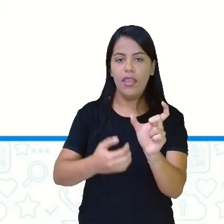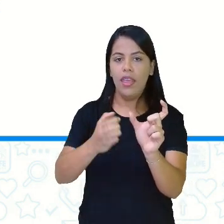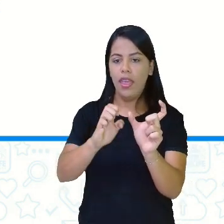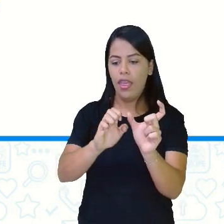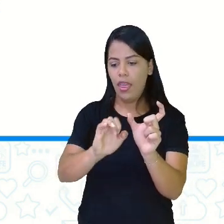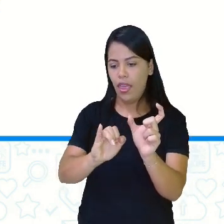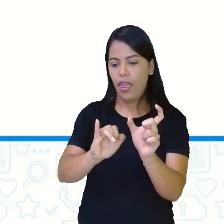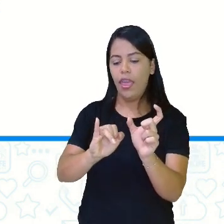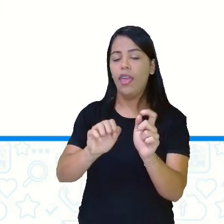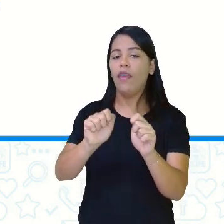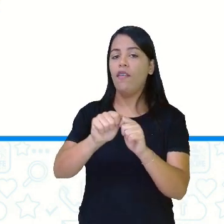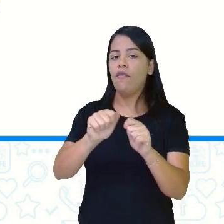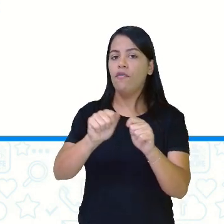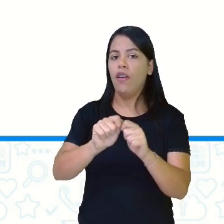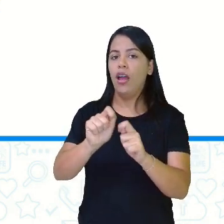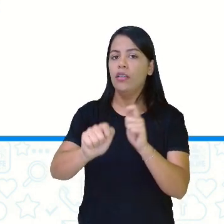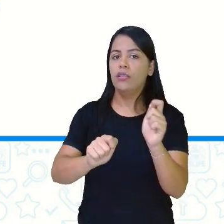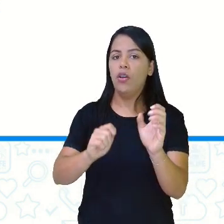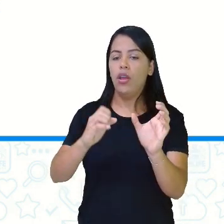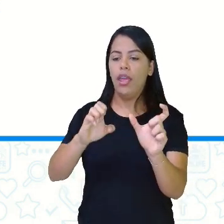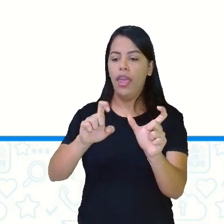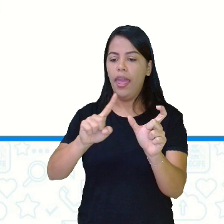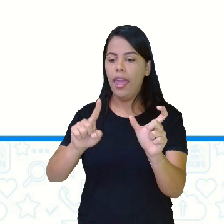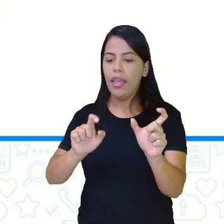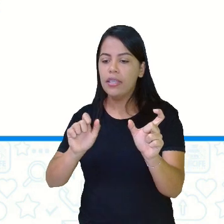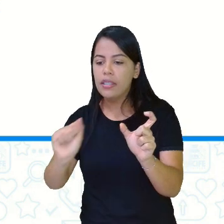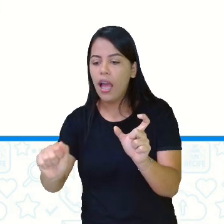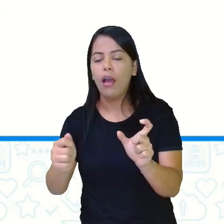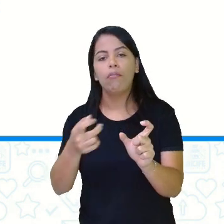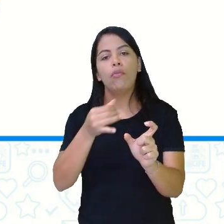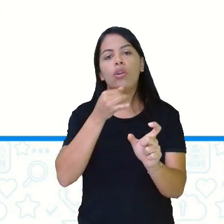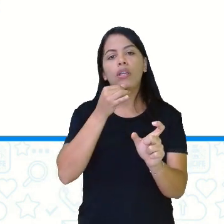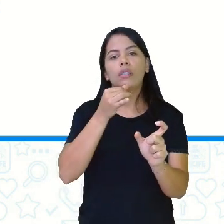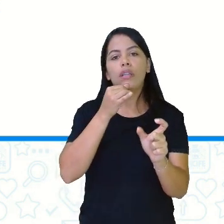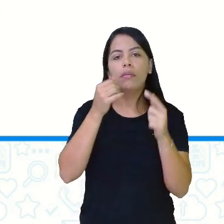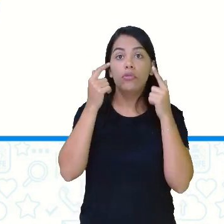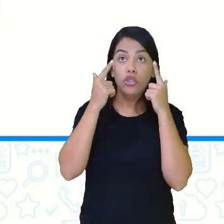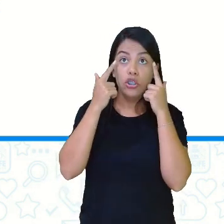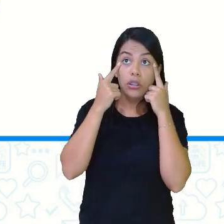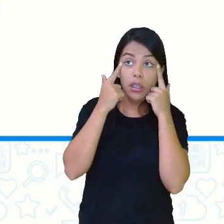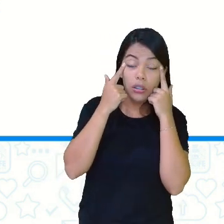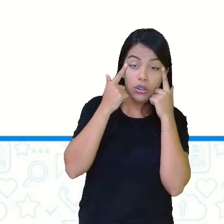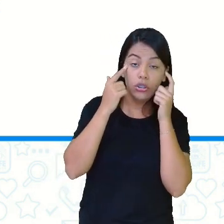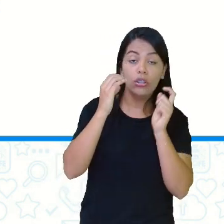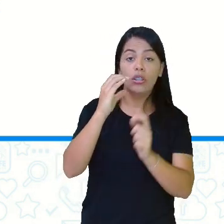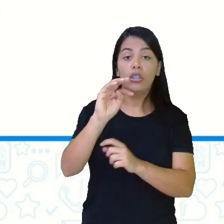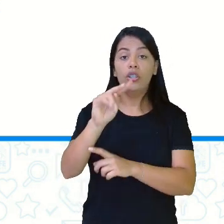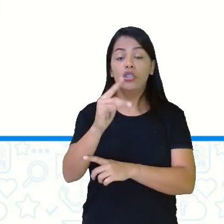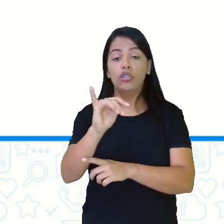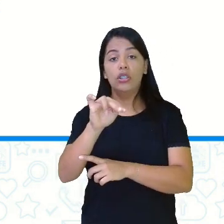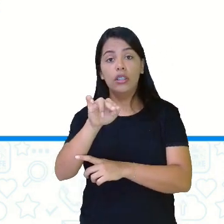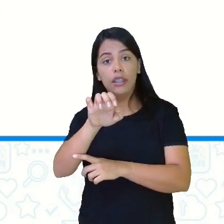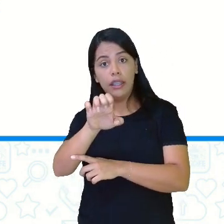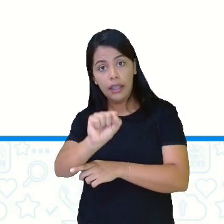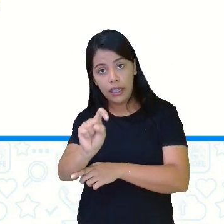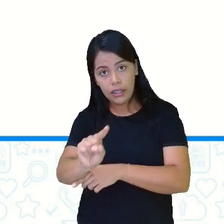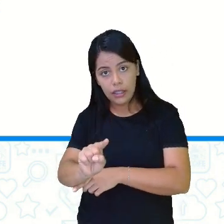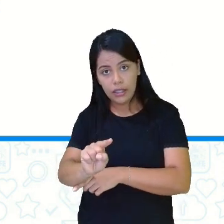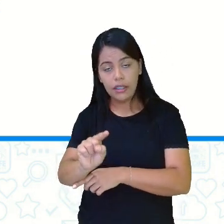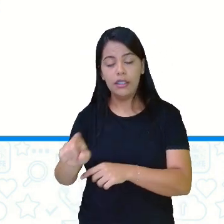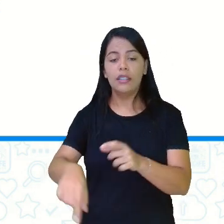a terminação exa. Exemplo, chinês. Chinesa.